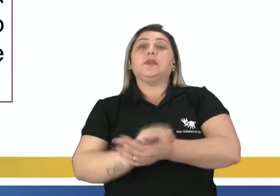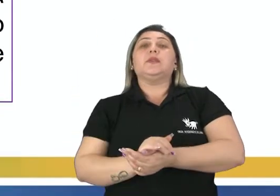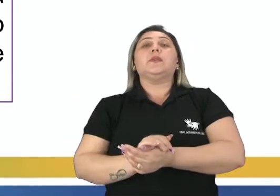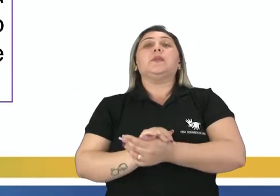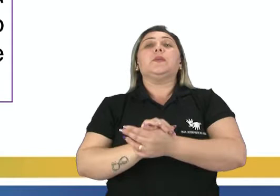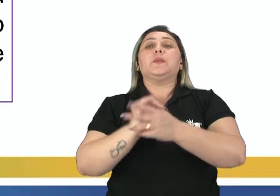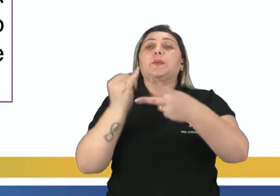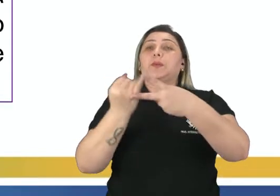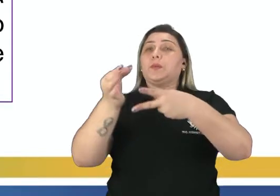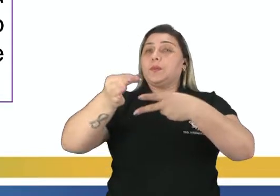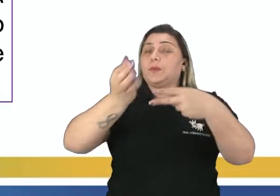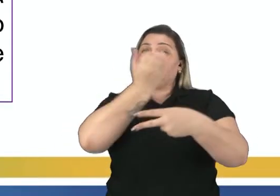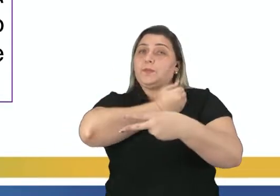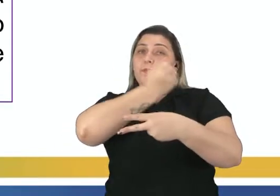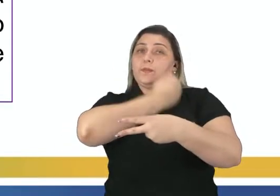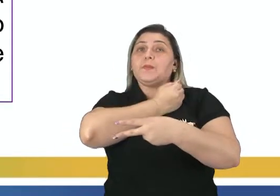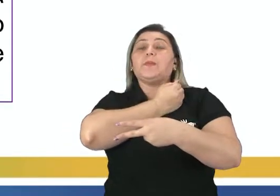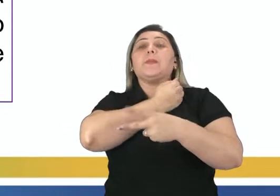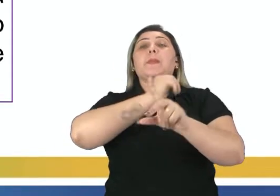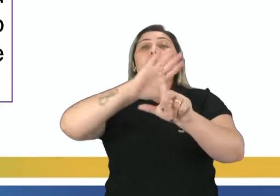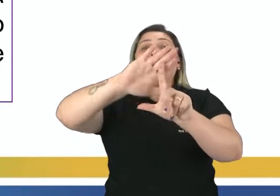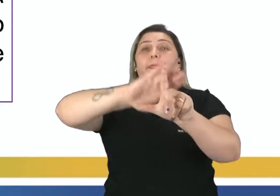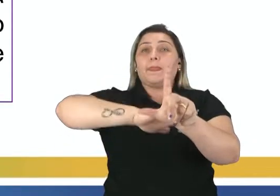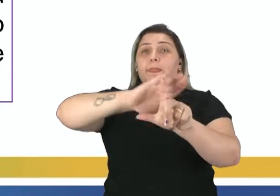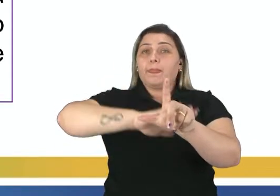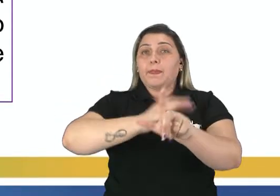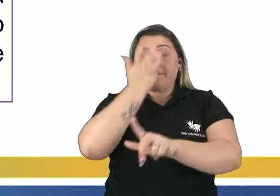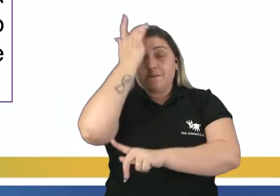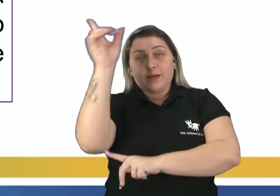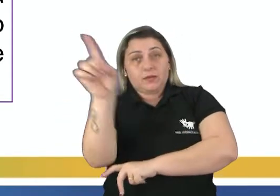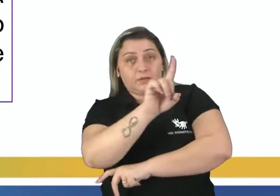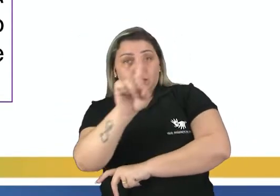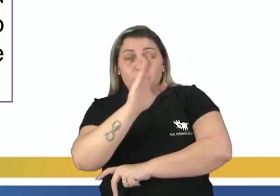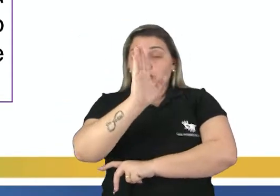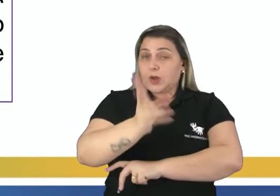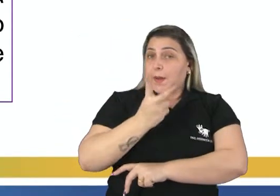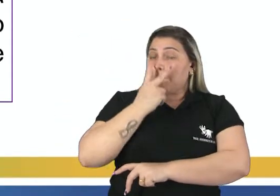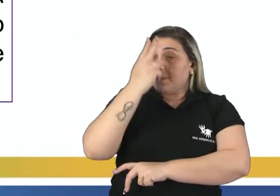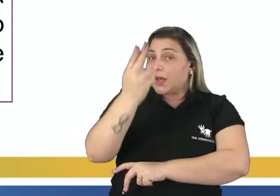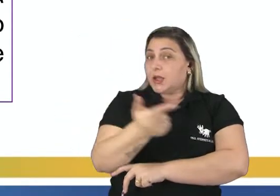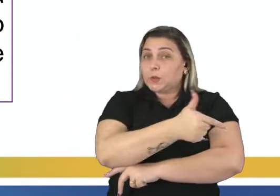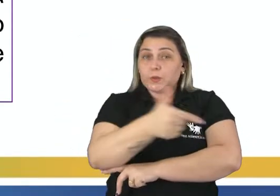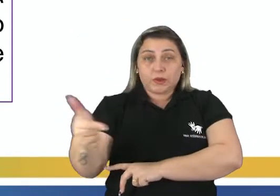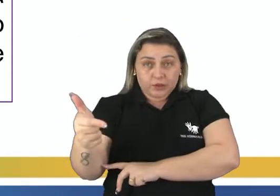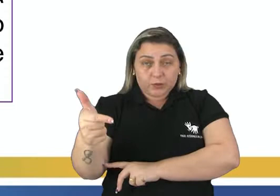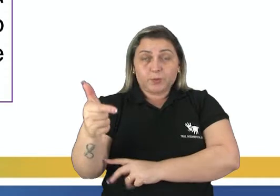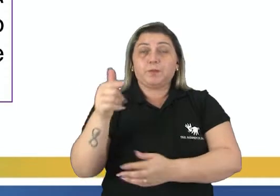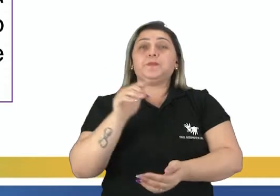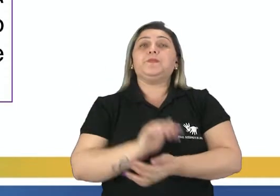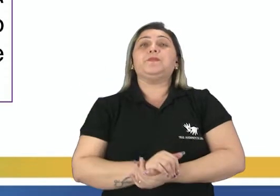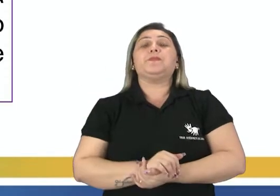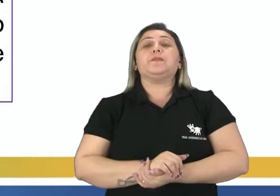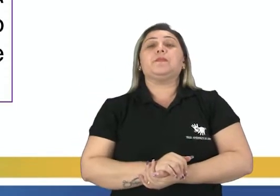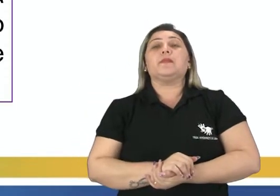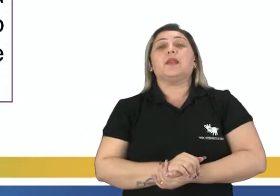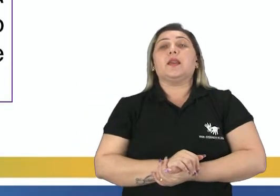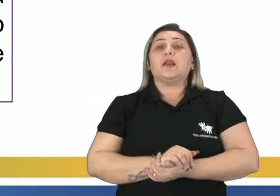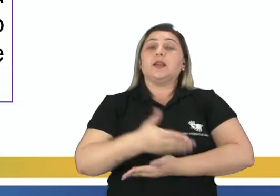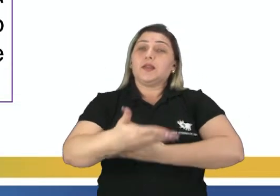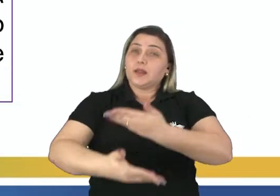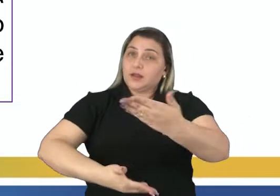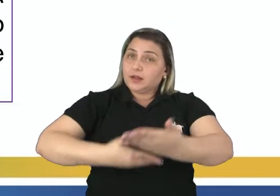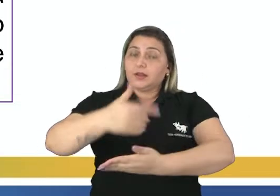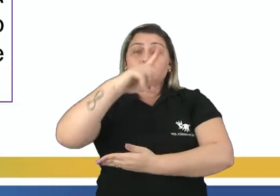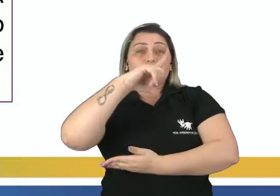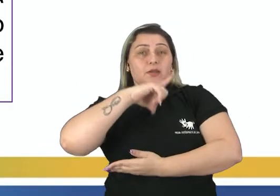polígono e seu número de lados não é uma tarefa fácil, já que ela parece nem existir, certo? No entanto, essa relação